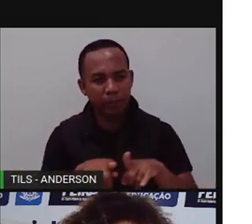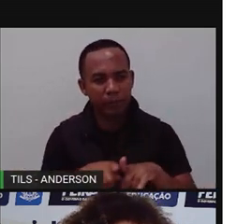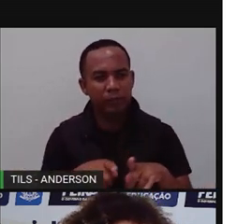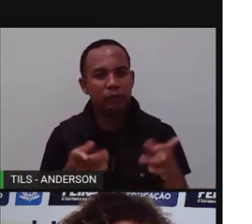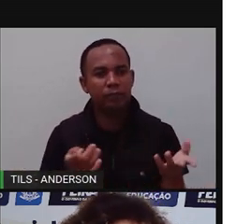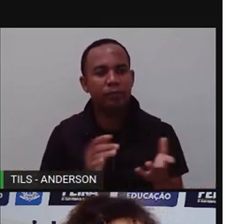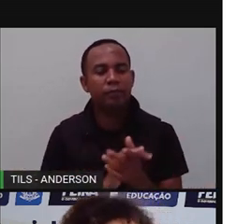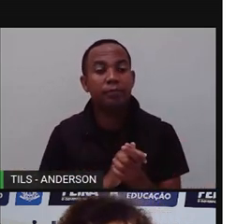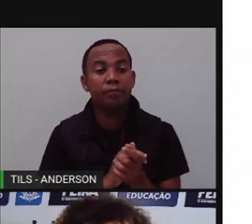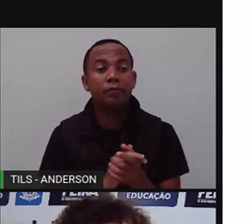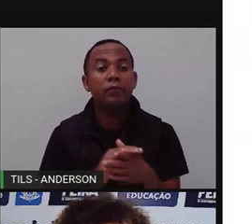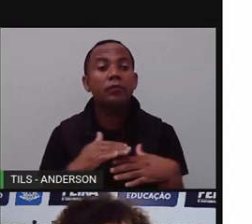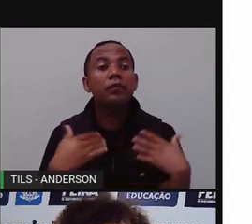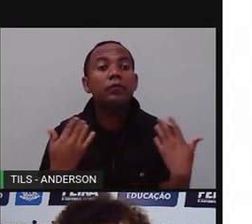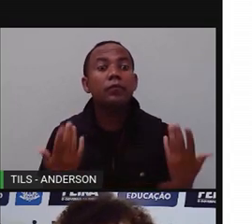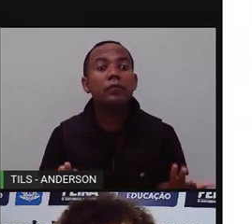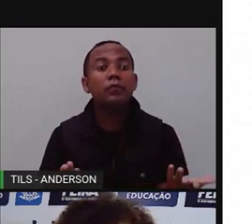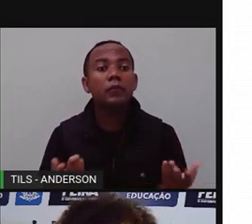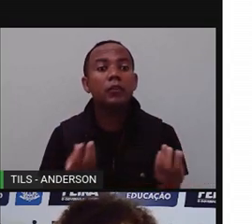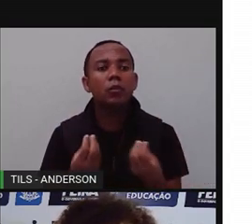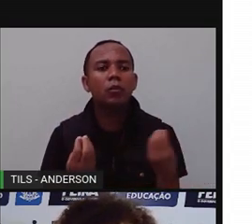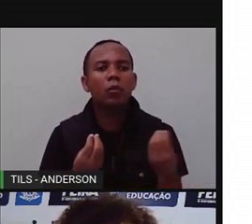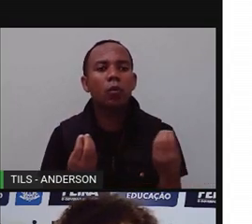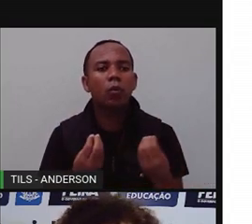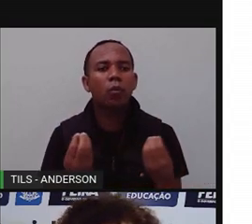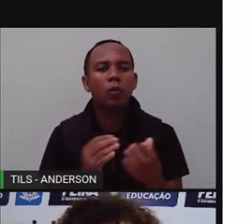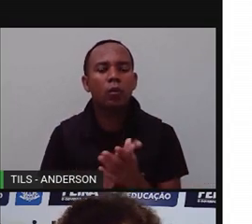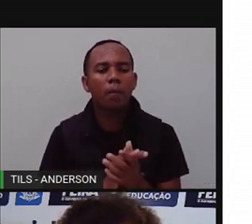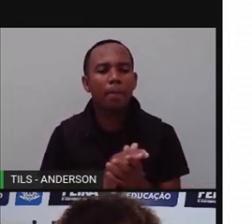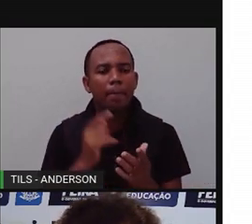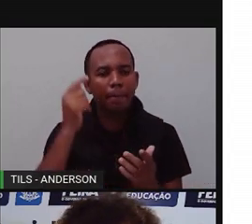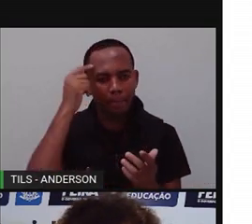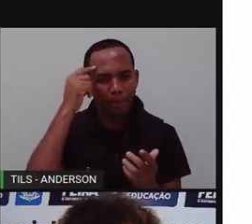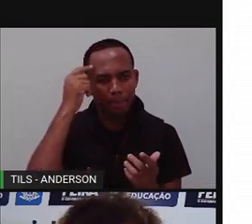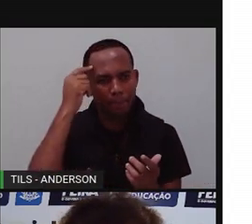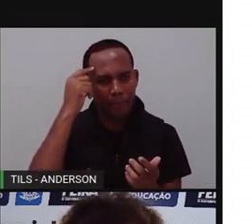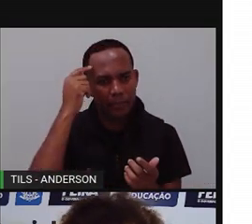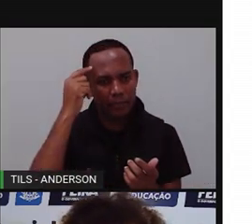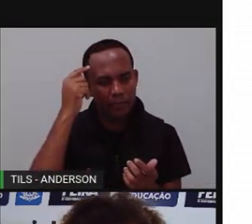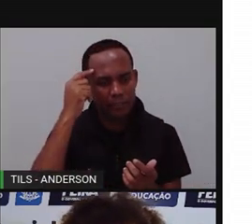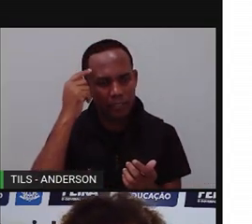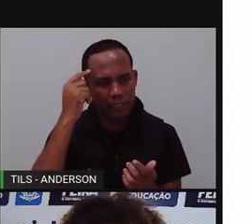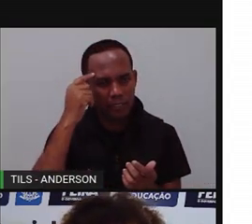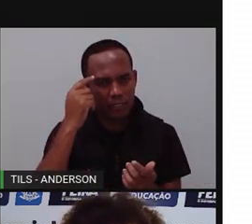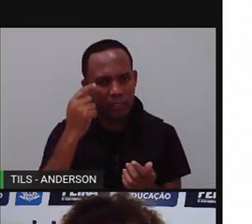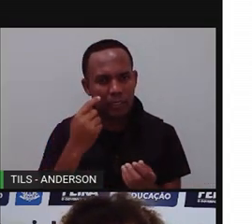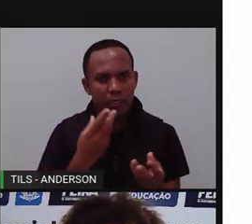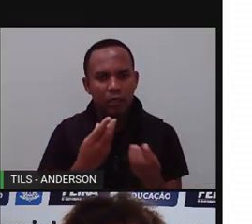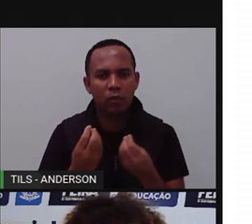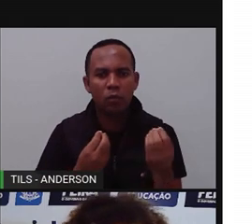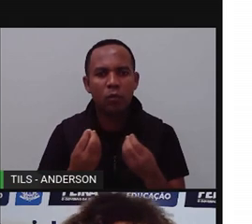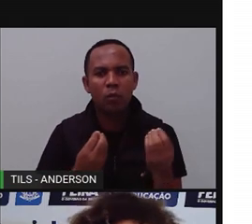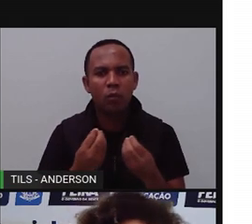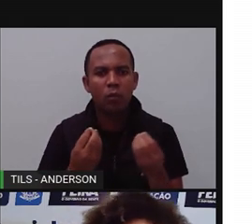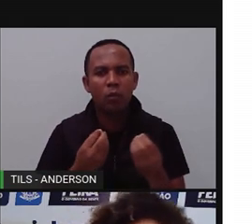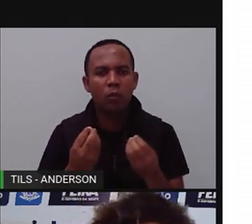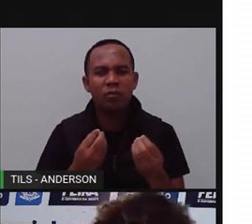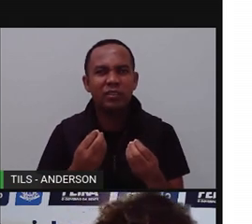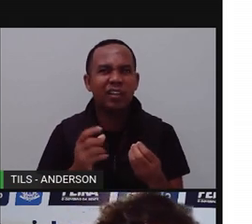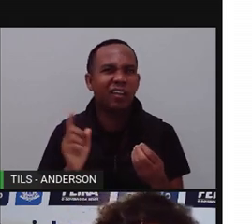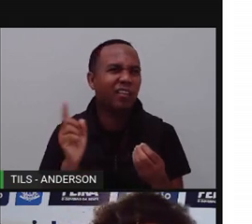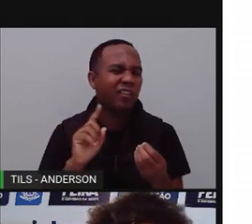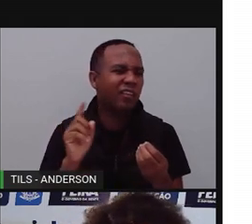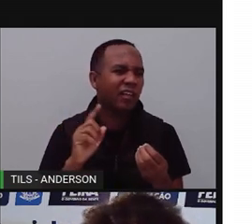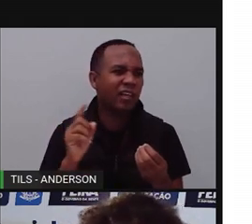impactos. E aí vocês, dentro desse período inteiro, já conseguiram pensar sobre esses impactos de fato? Será que... Ah, não.